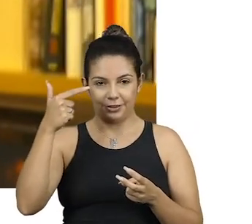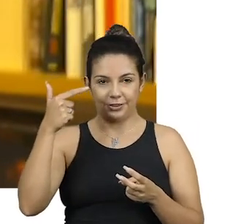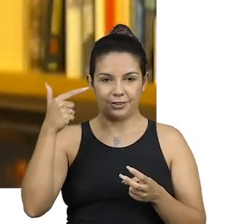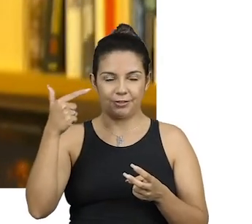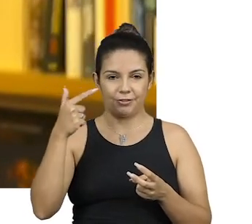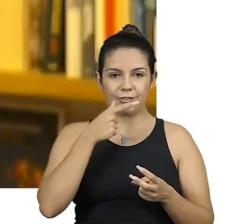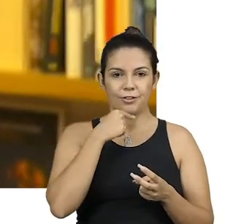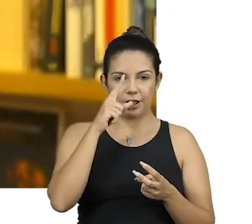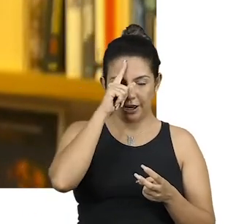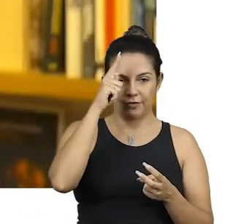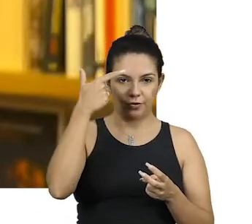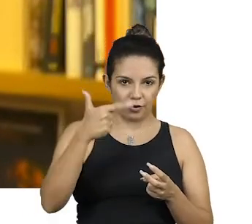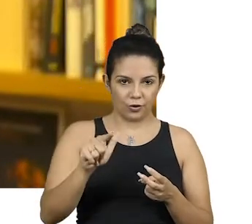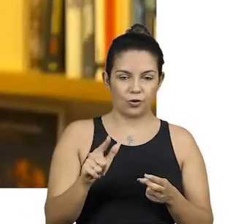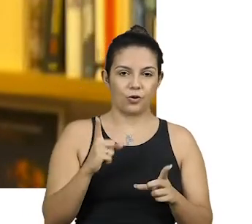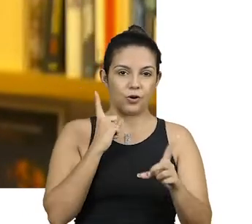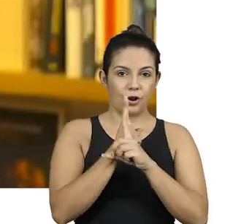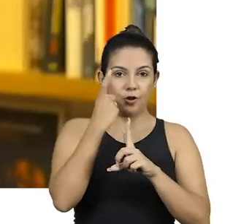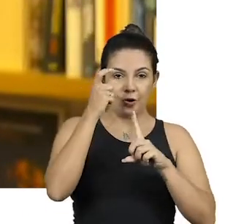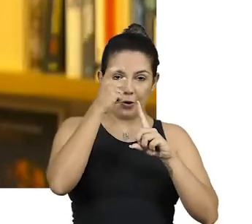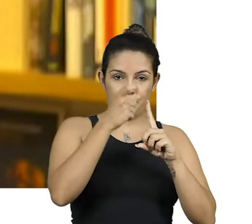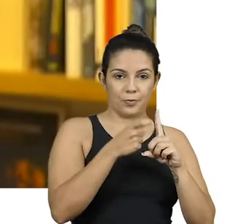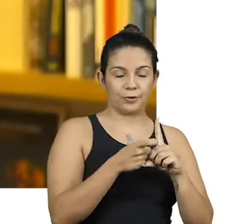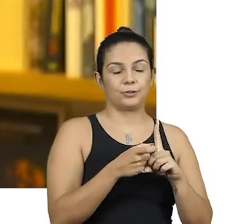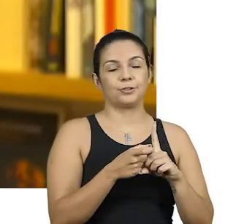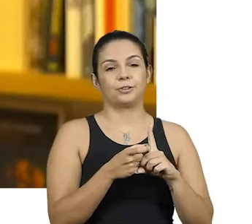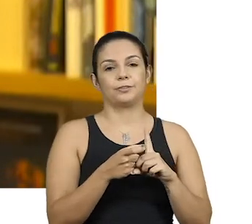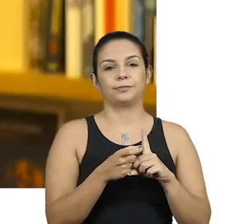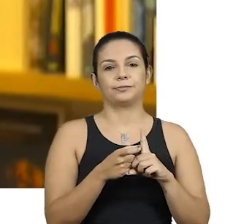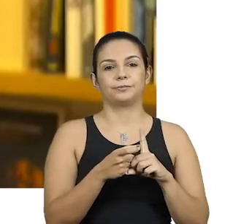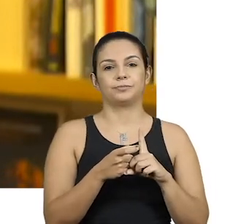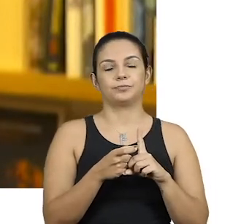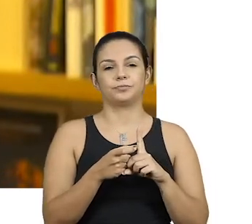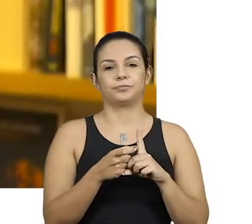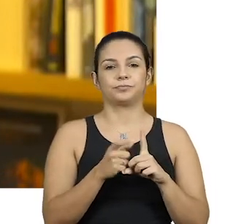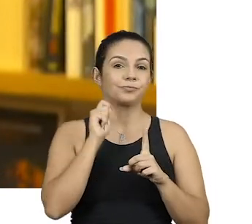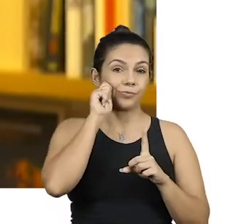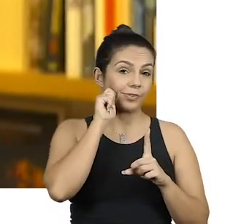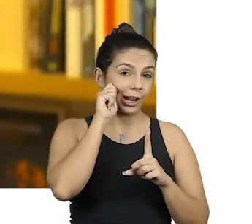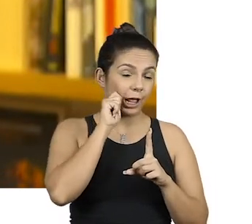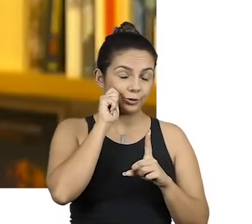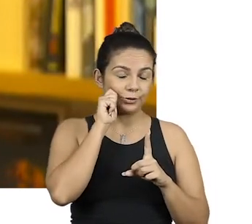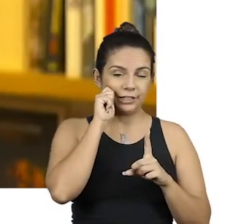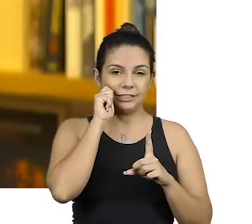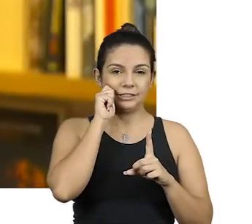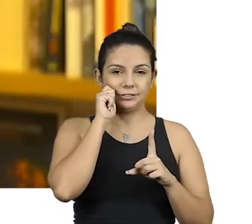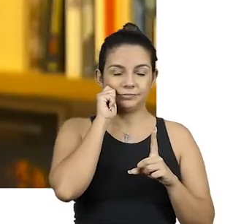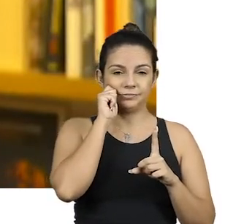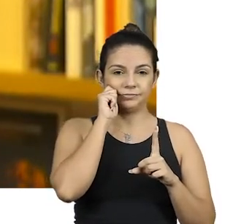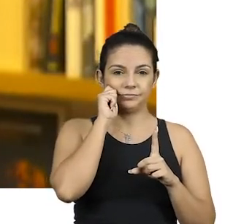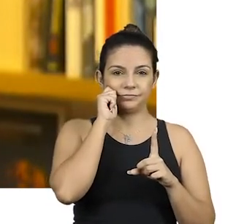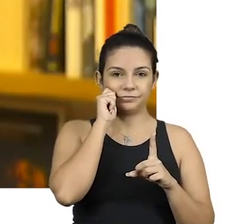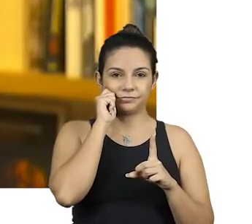que encontrou um personagem, ele que foi um ator de criar